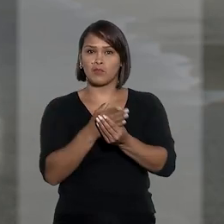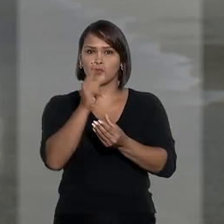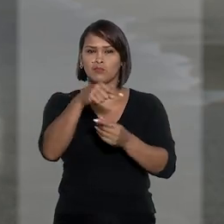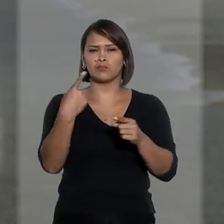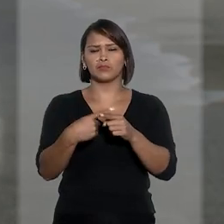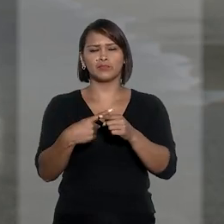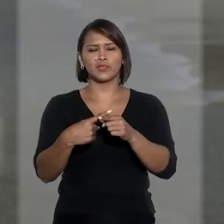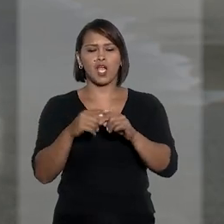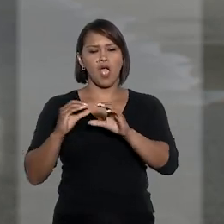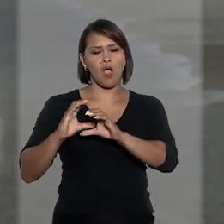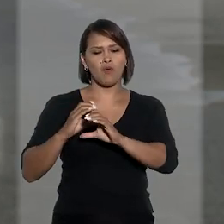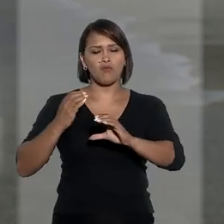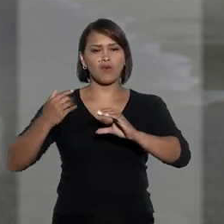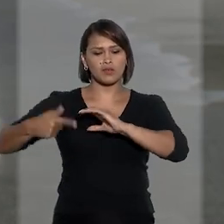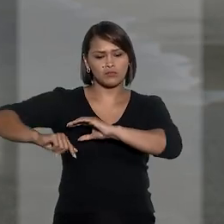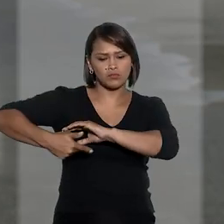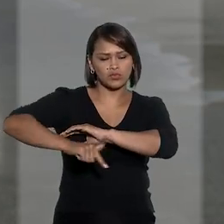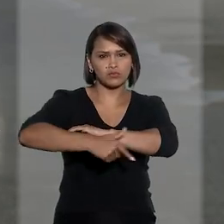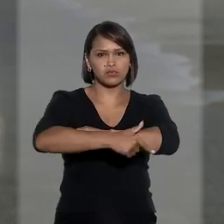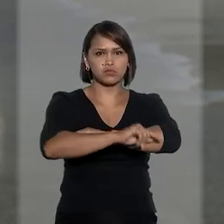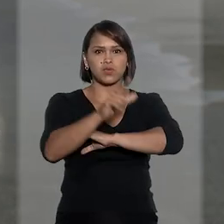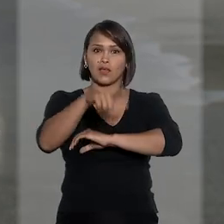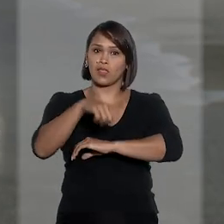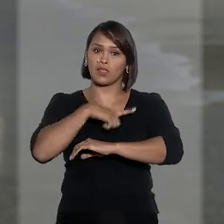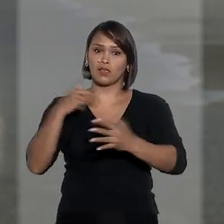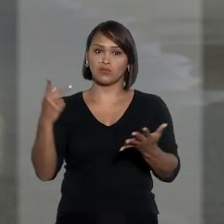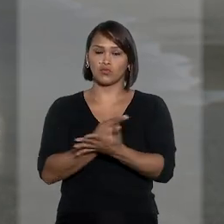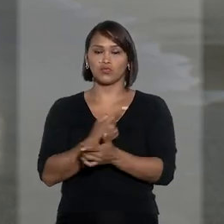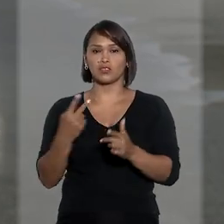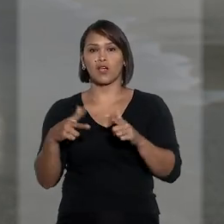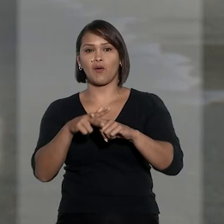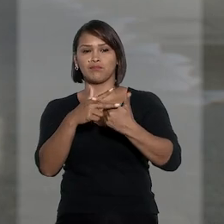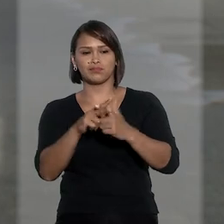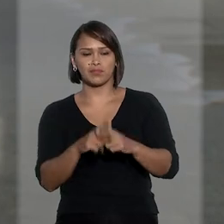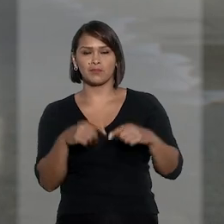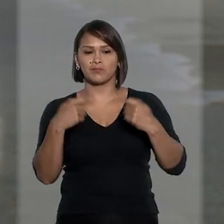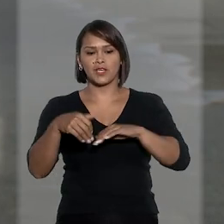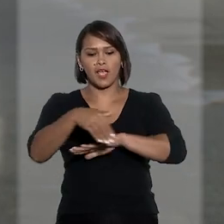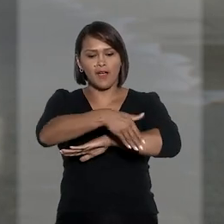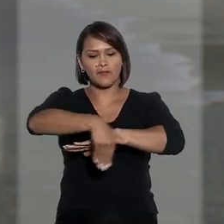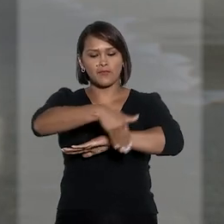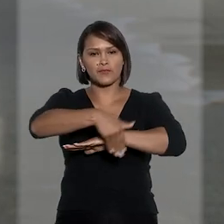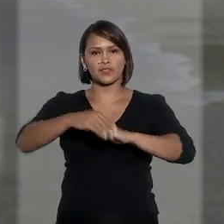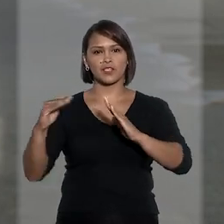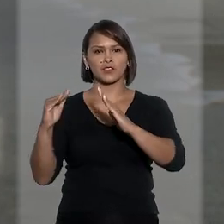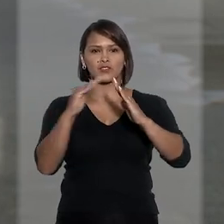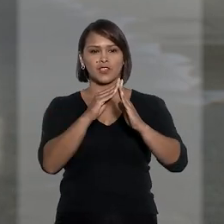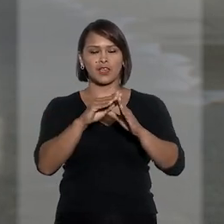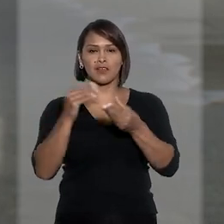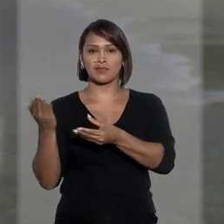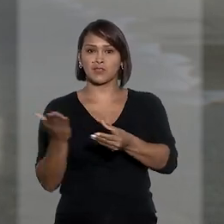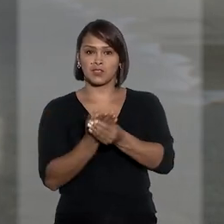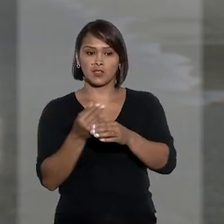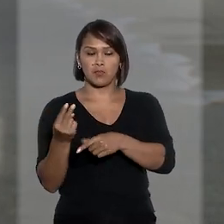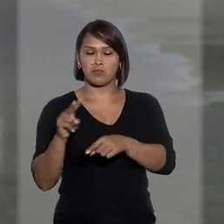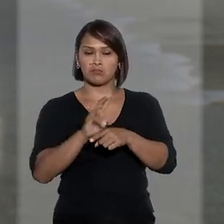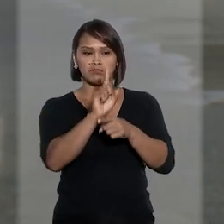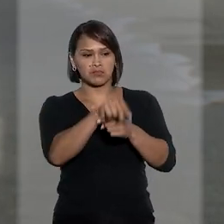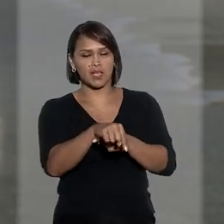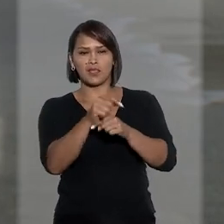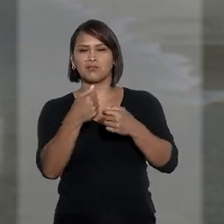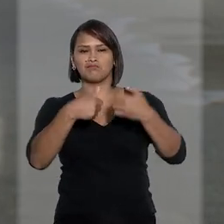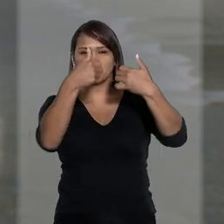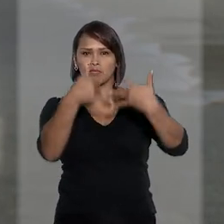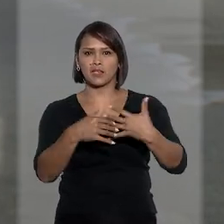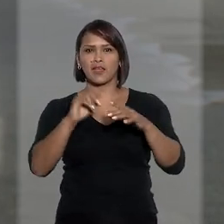processada devido ao vazamento de água em uma de suas tubulações subterrâneas em frente à casa dos autores da ação. Eles